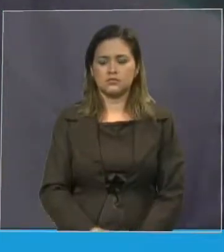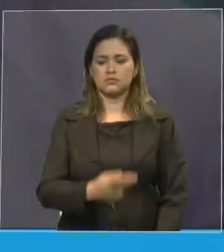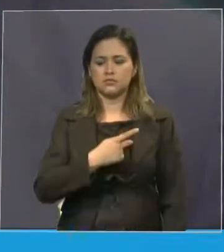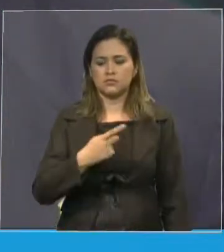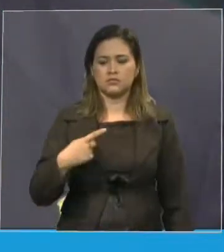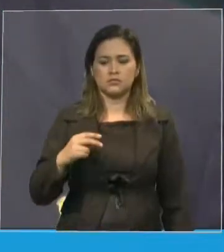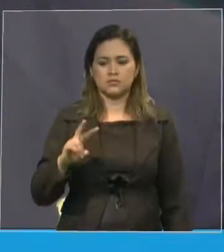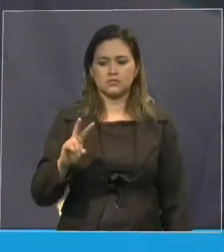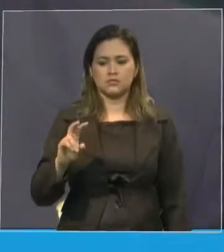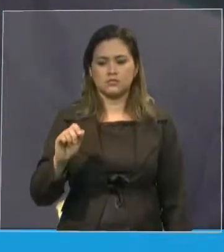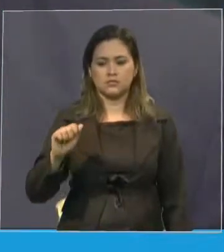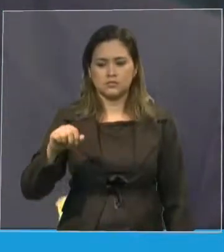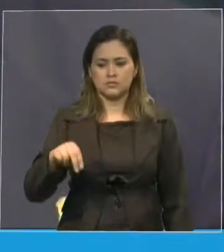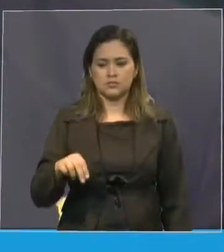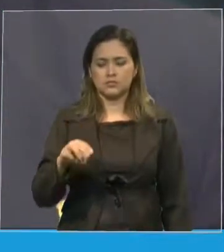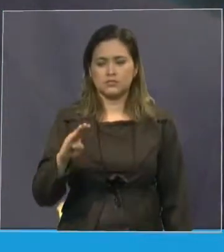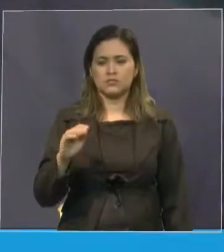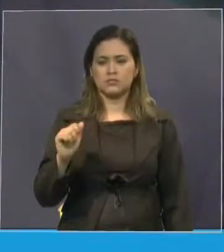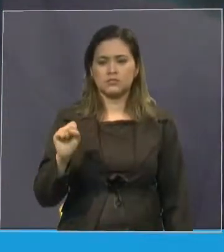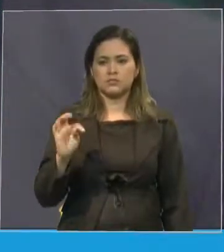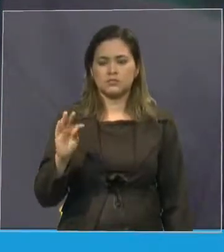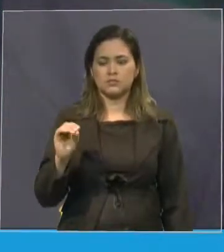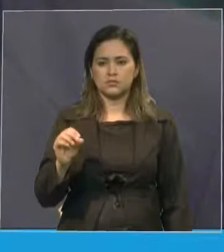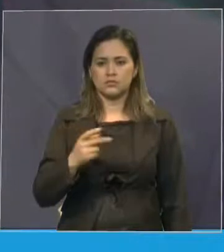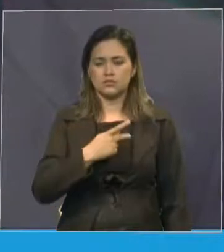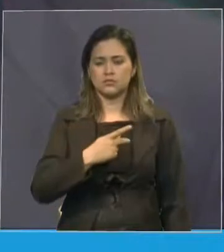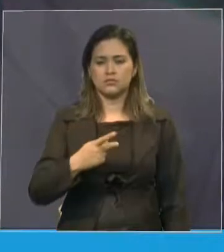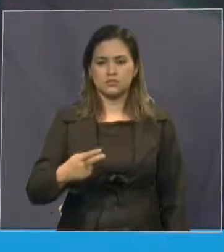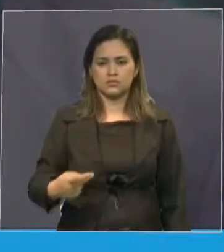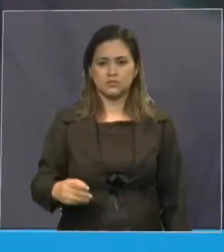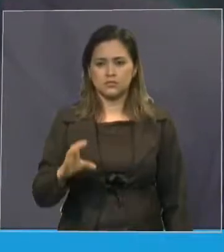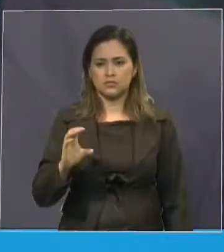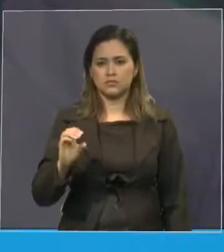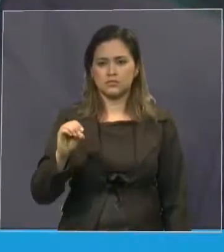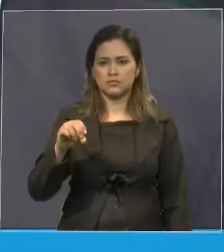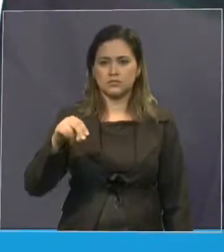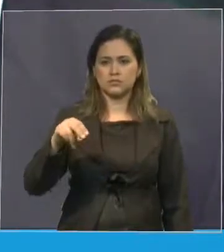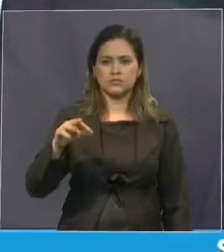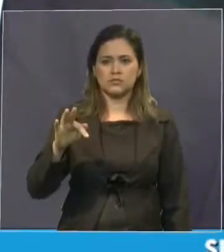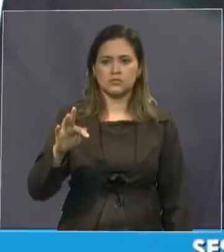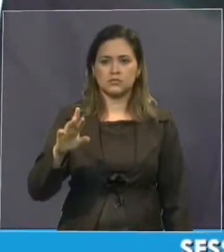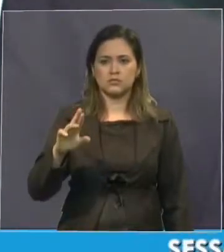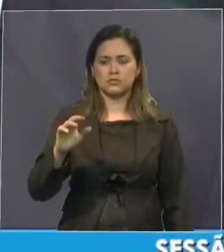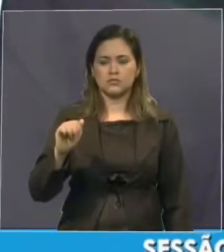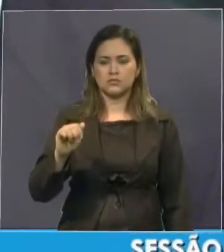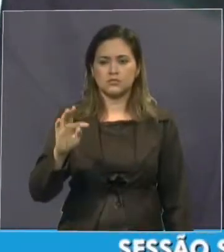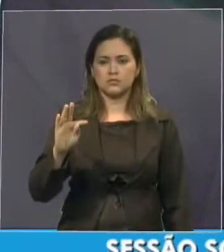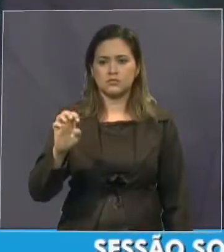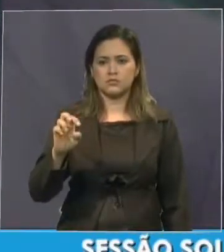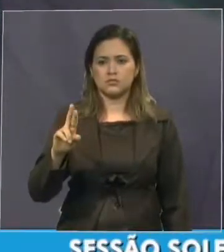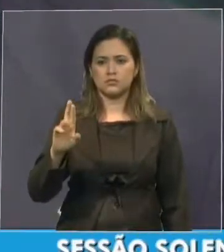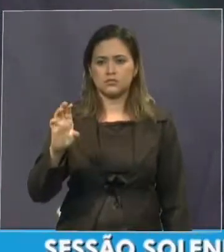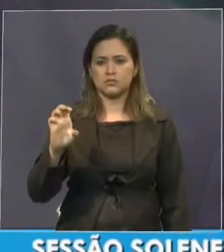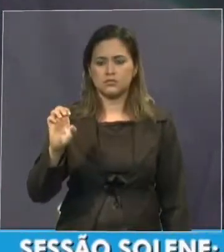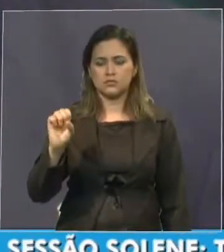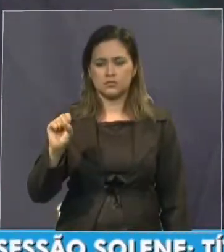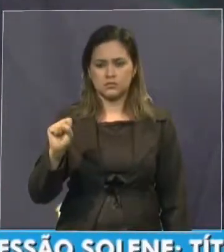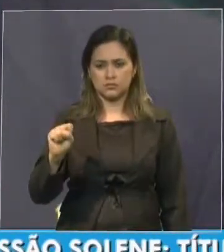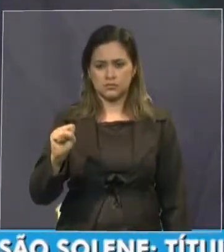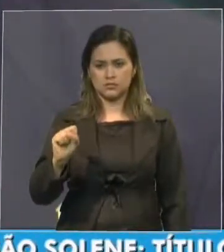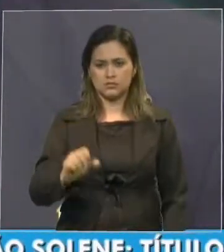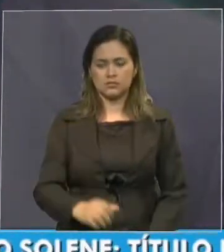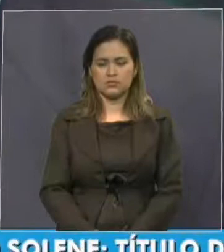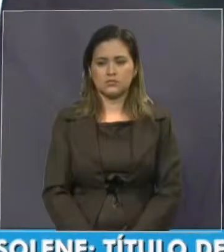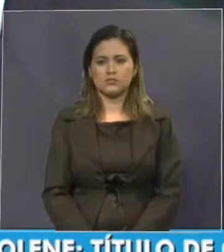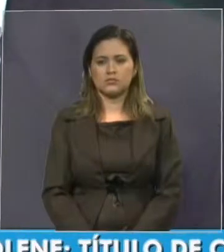Bastos, presidente da Confrateres, Convenção Fraternal de Ministros da